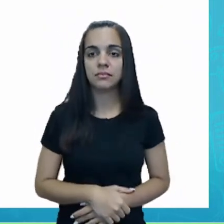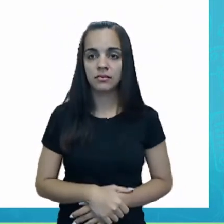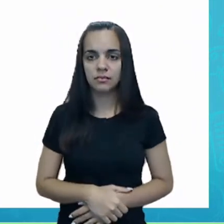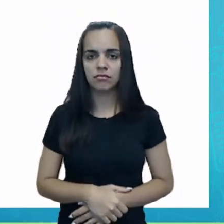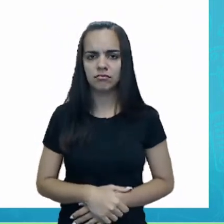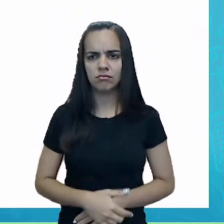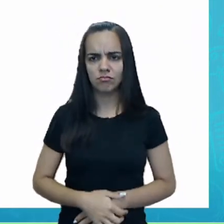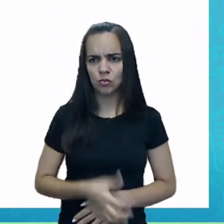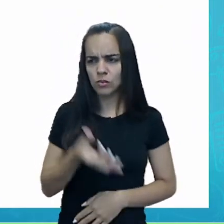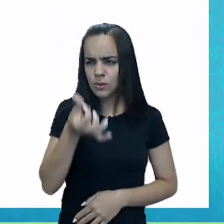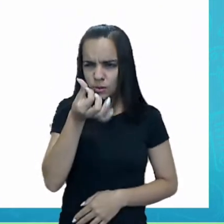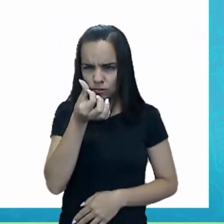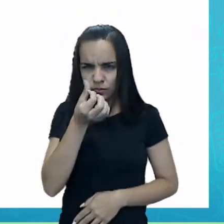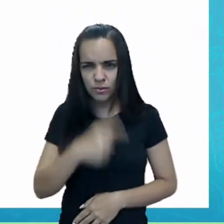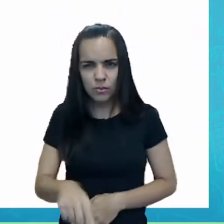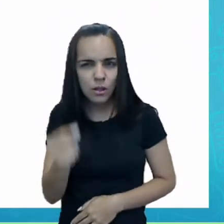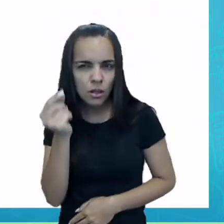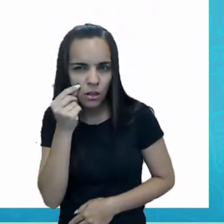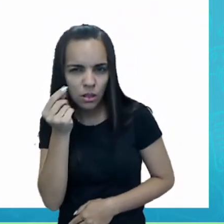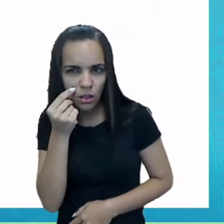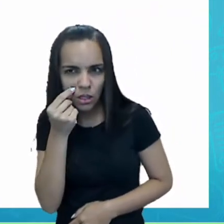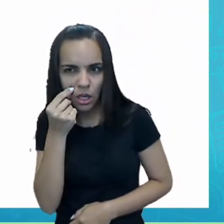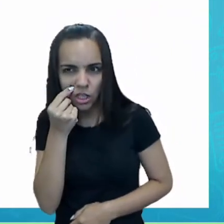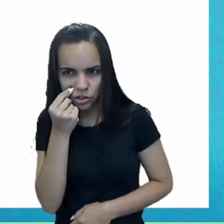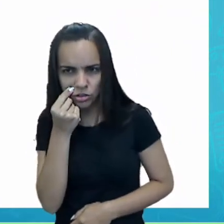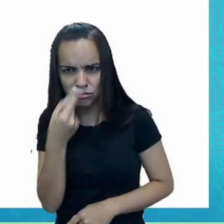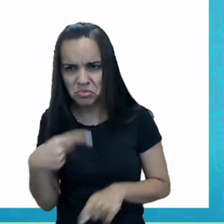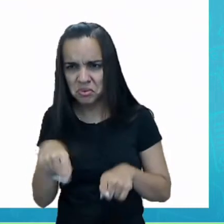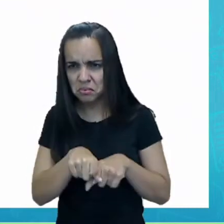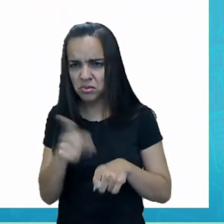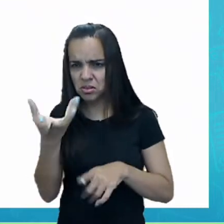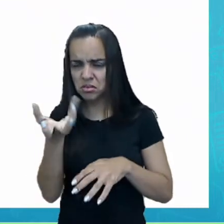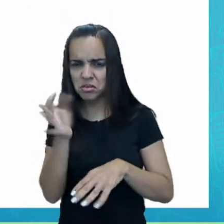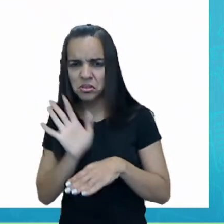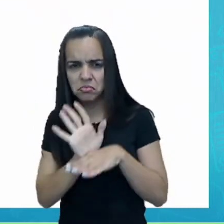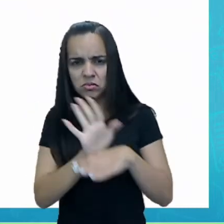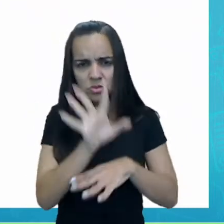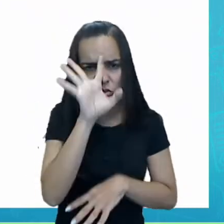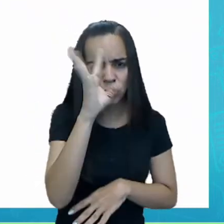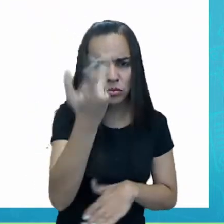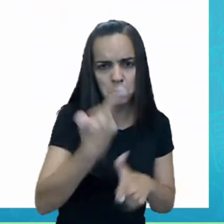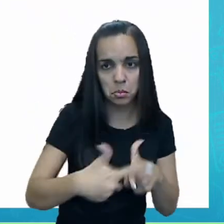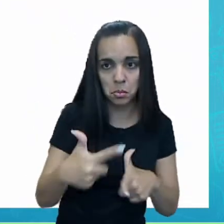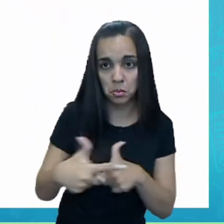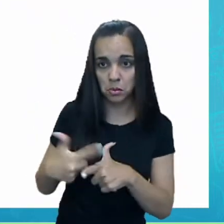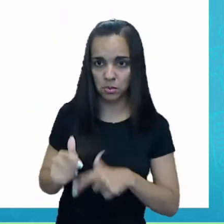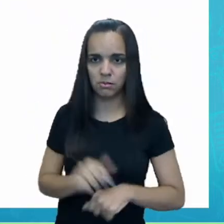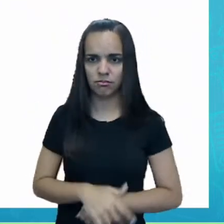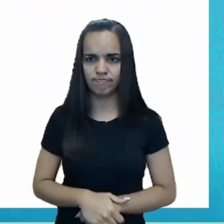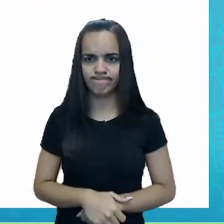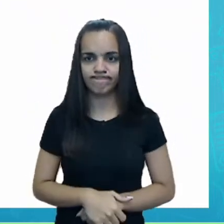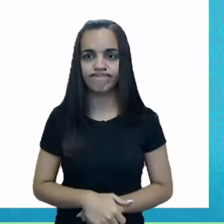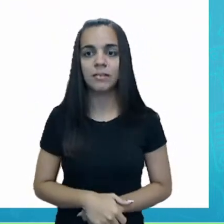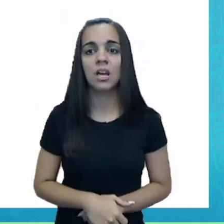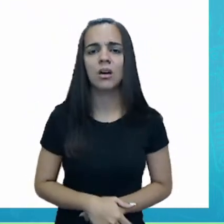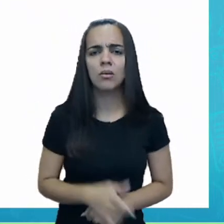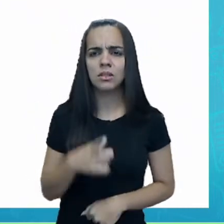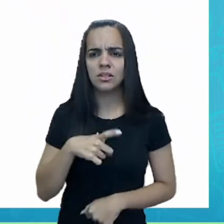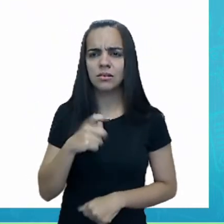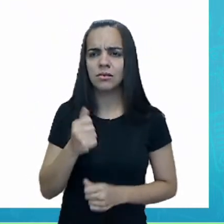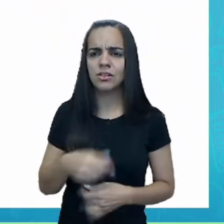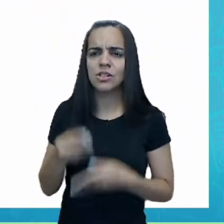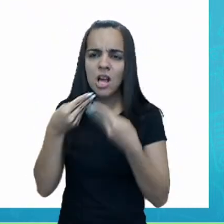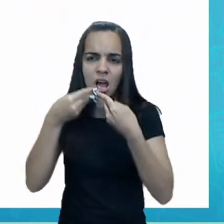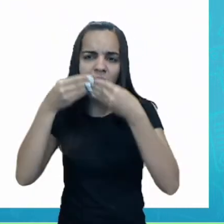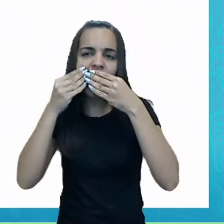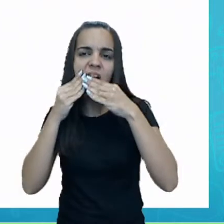Seis ratinhos. Será que eles vão solucionar o problema? Também quiseram dar a sua solução. Cubra